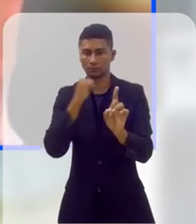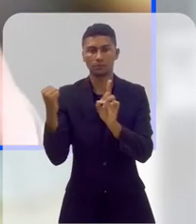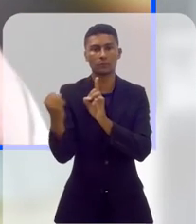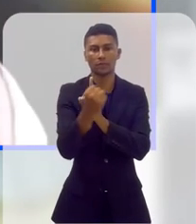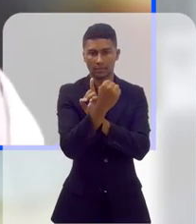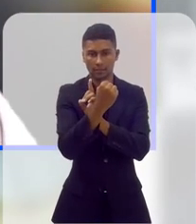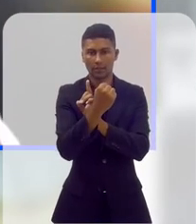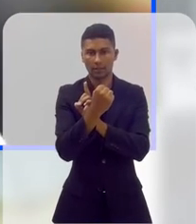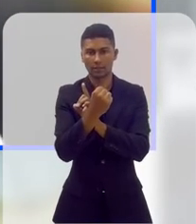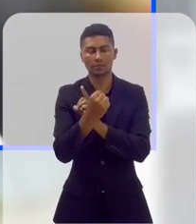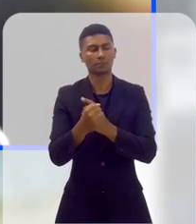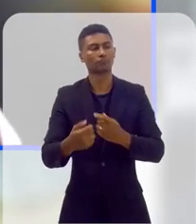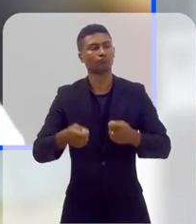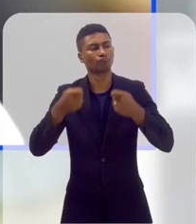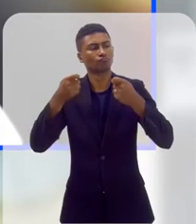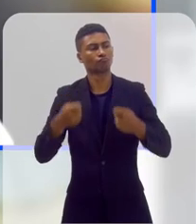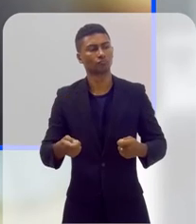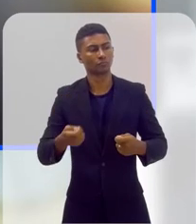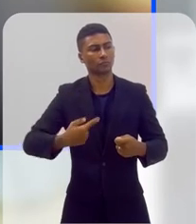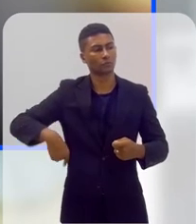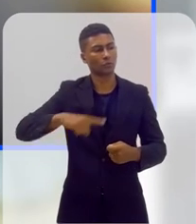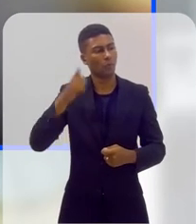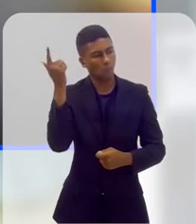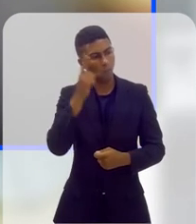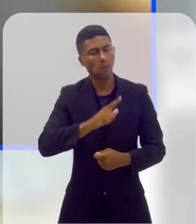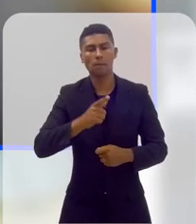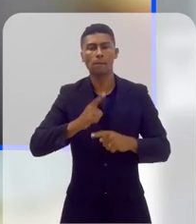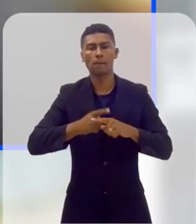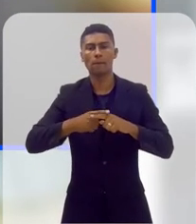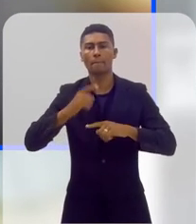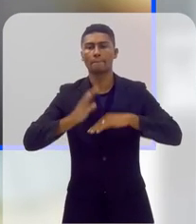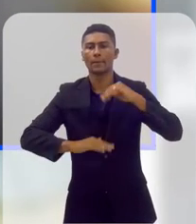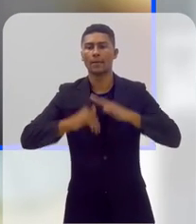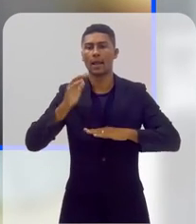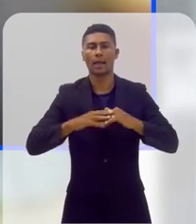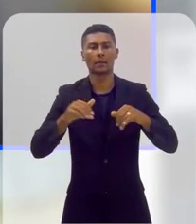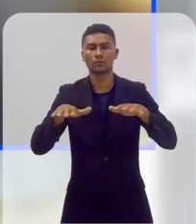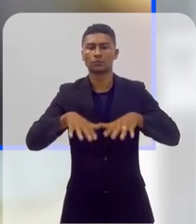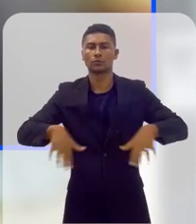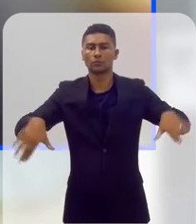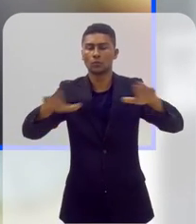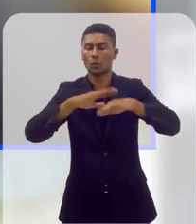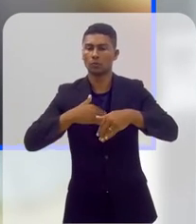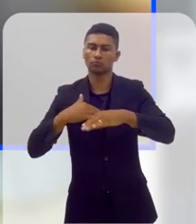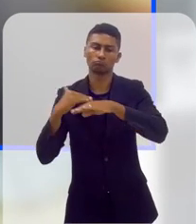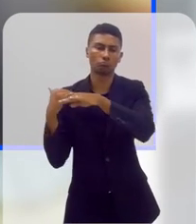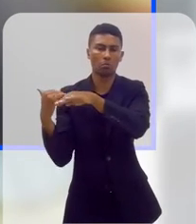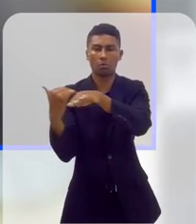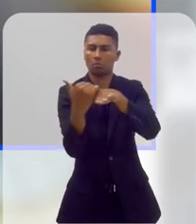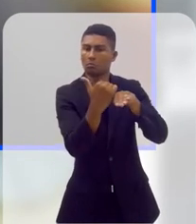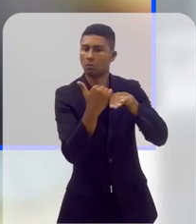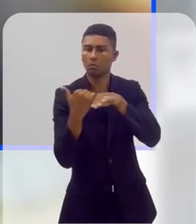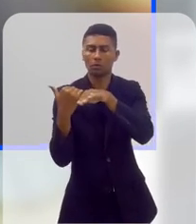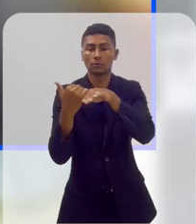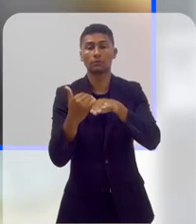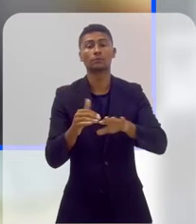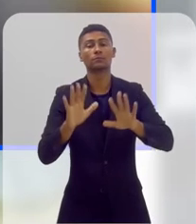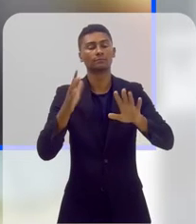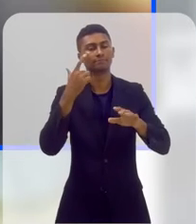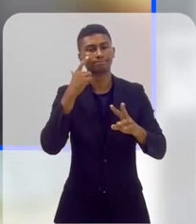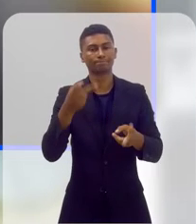Você percebe que mesmo essa vereadora, que teve uma votação expressiva, né? O modo como ela é tratada, e isso